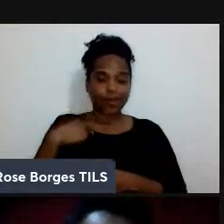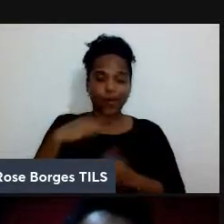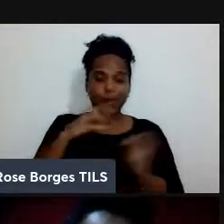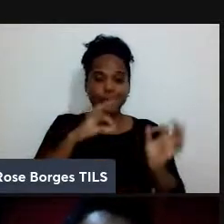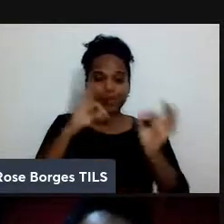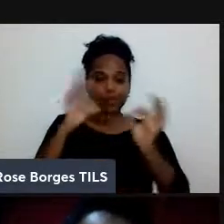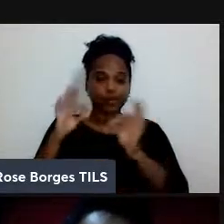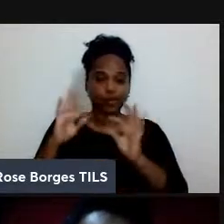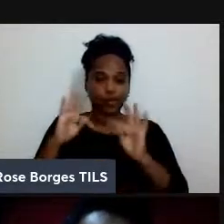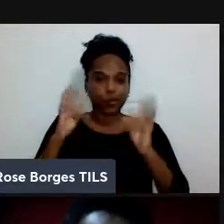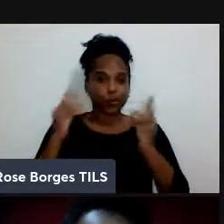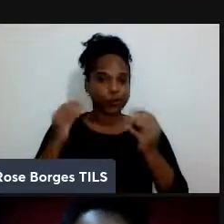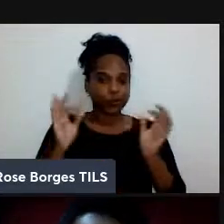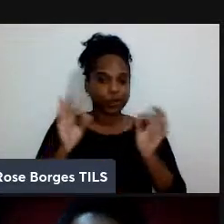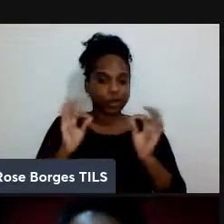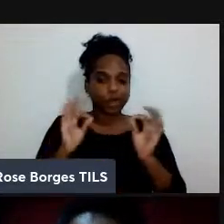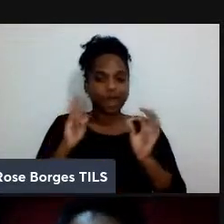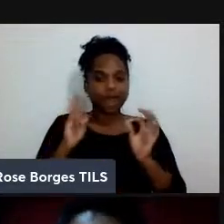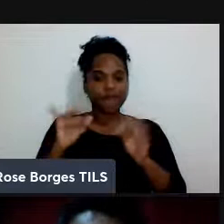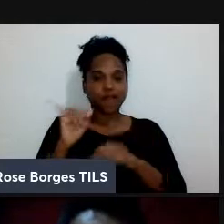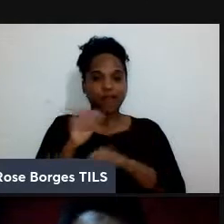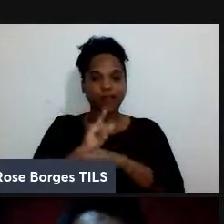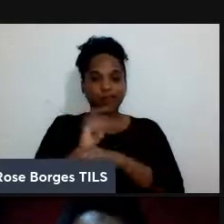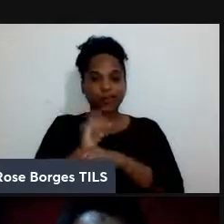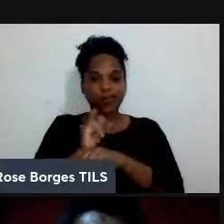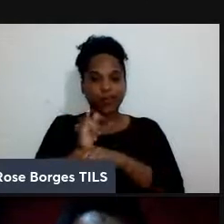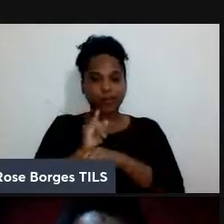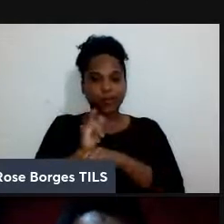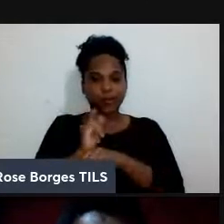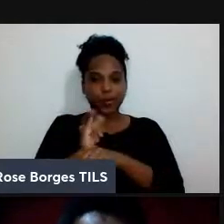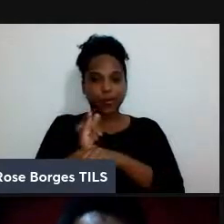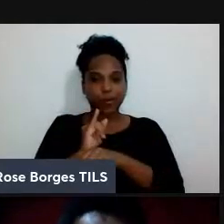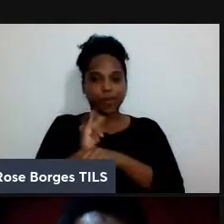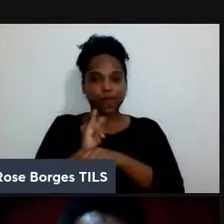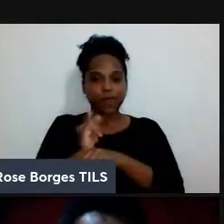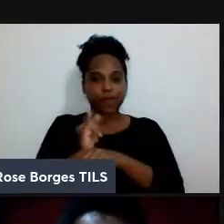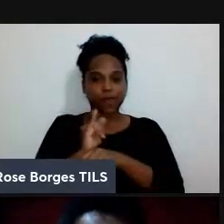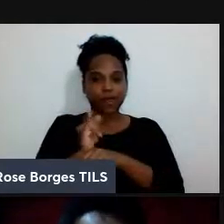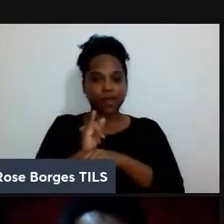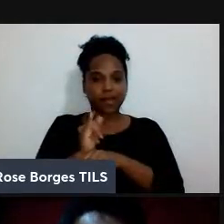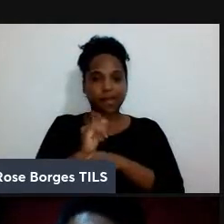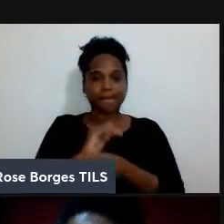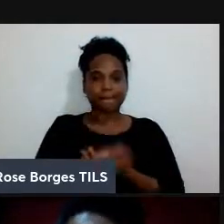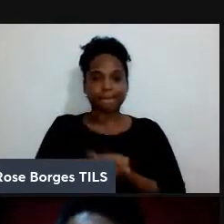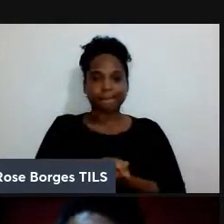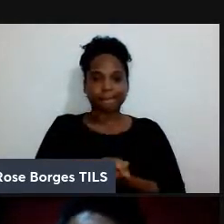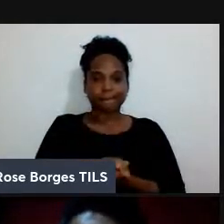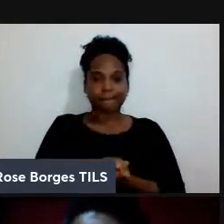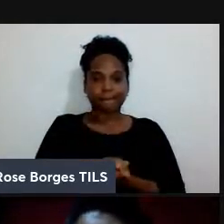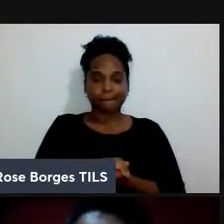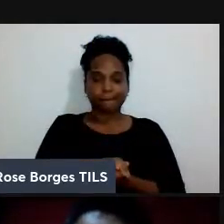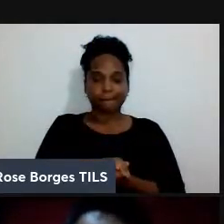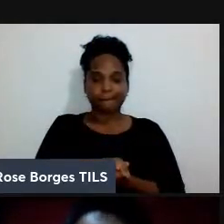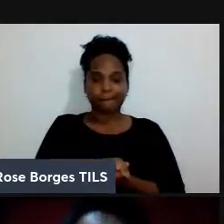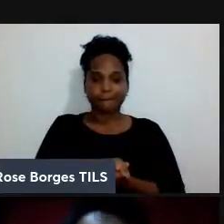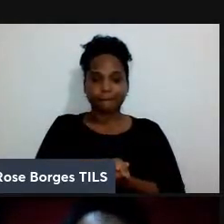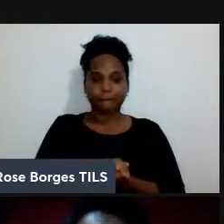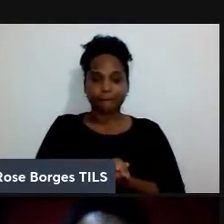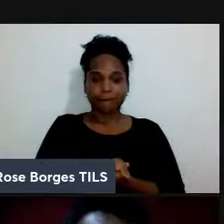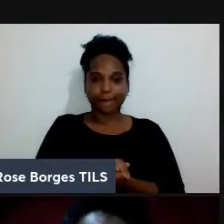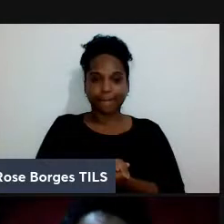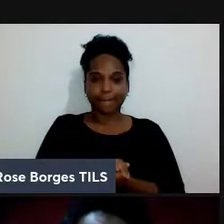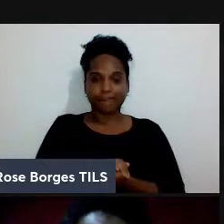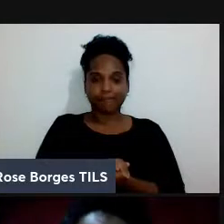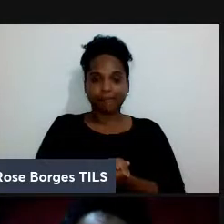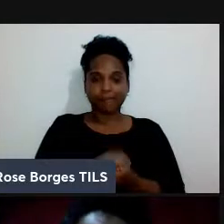ficar lá no YouTube vai ficar no YouTube os alunos muito boa iniciativa então